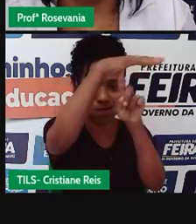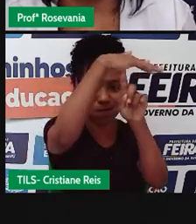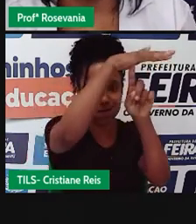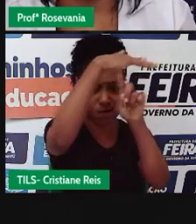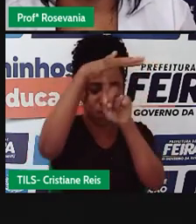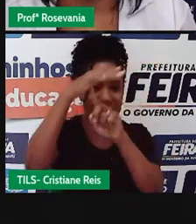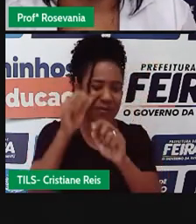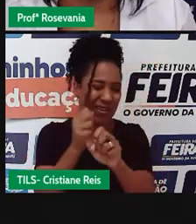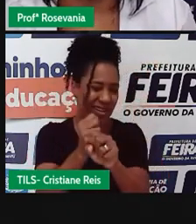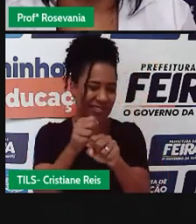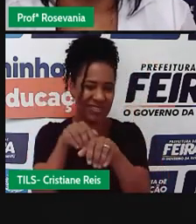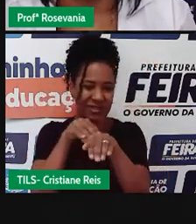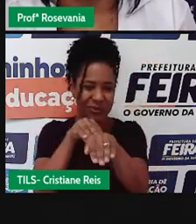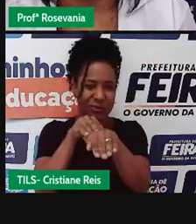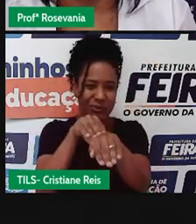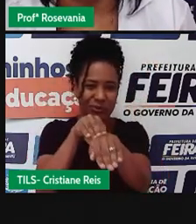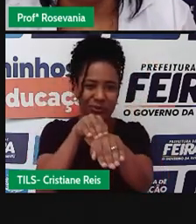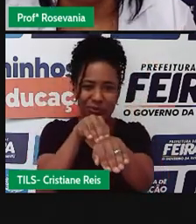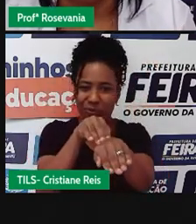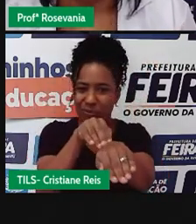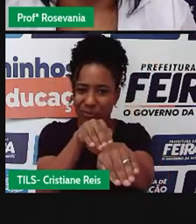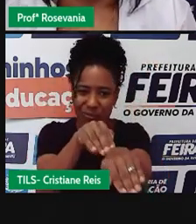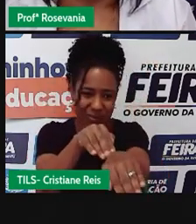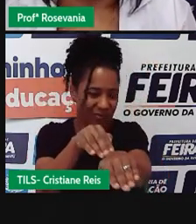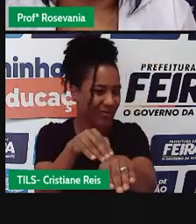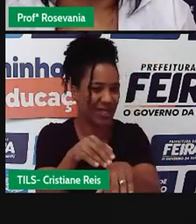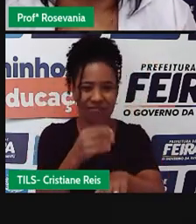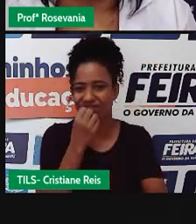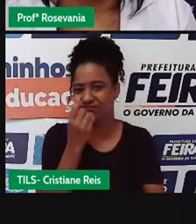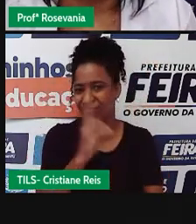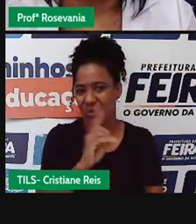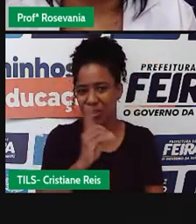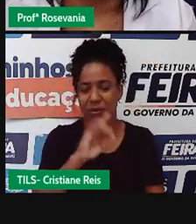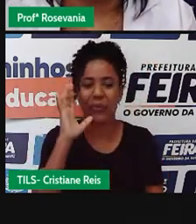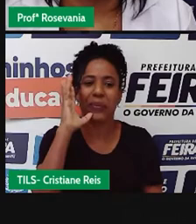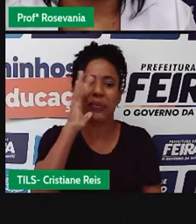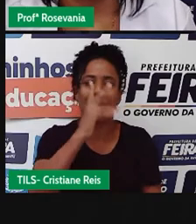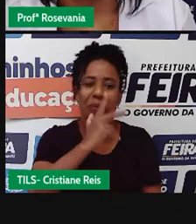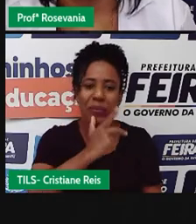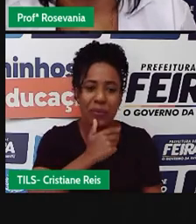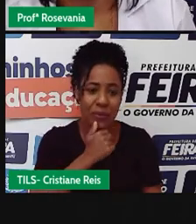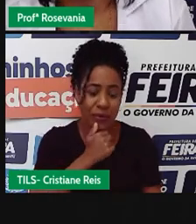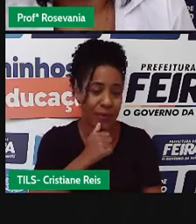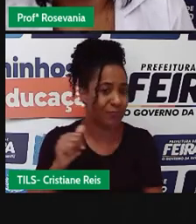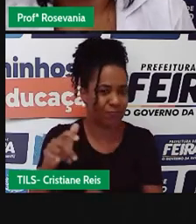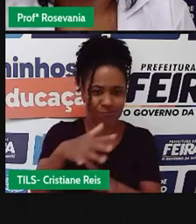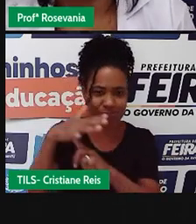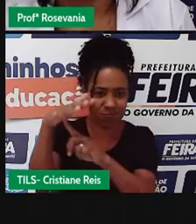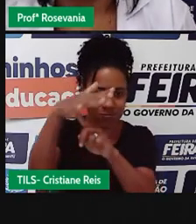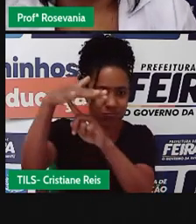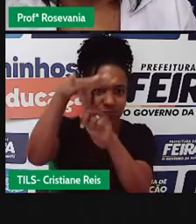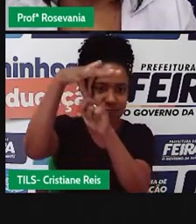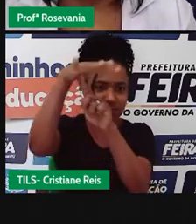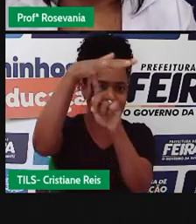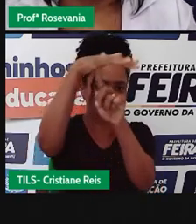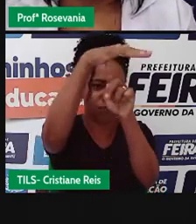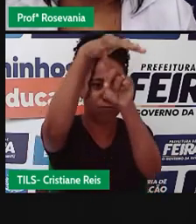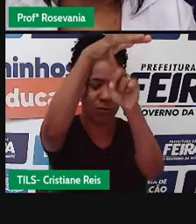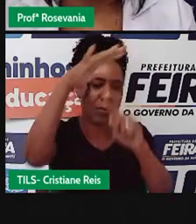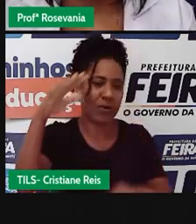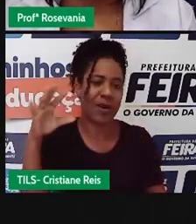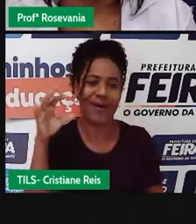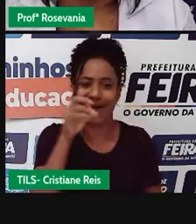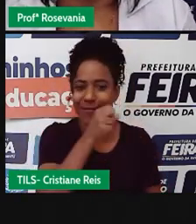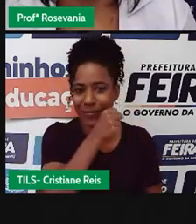engarrafamentos enormes, os executivos utilizam muito, esses são os principais pontos positivos que a gente observa neles, mas,